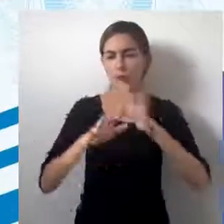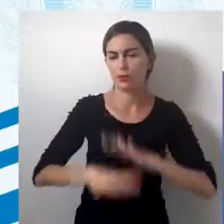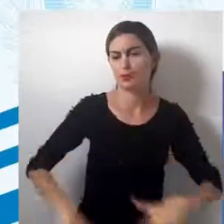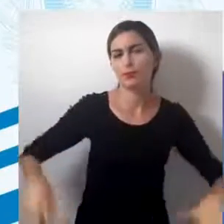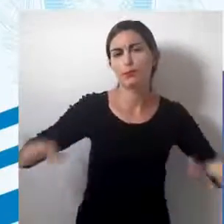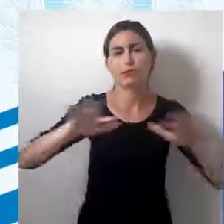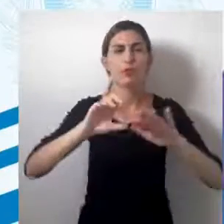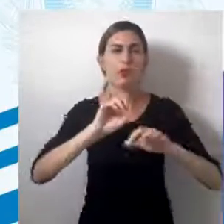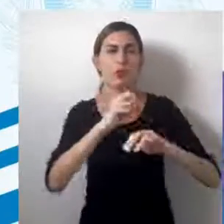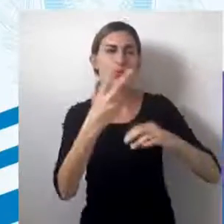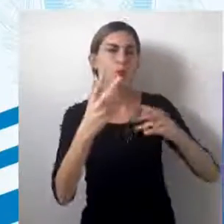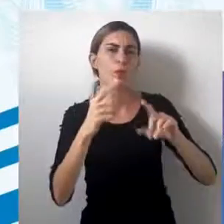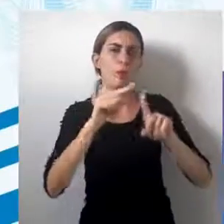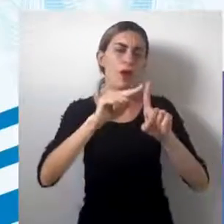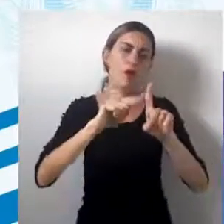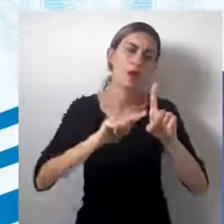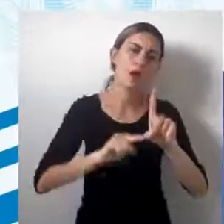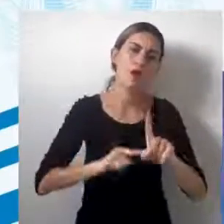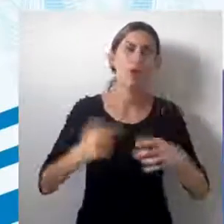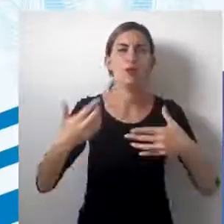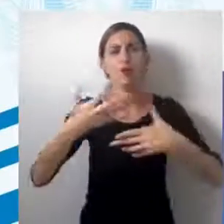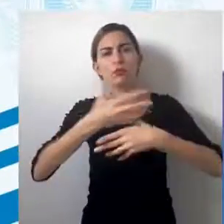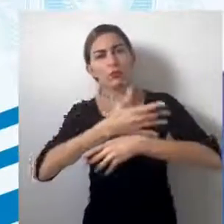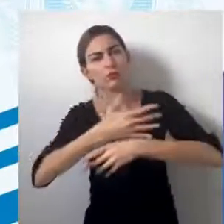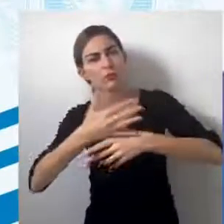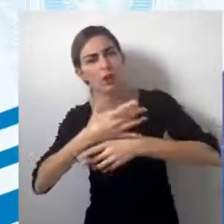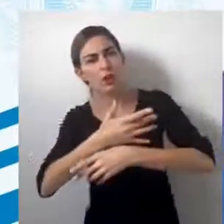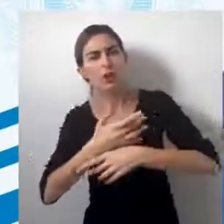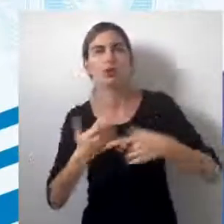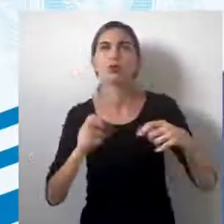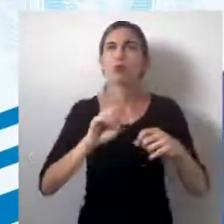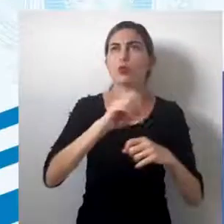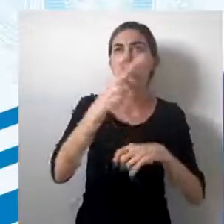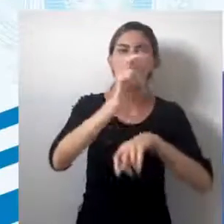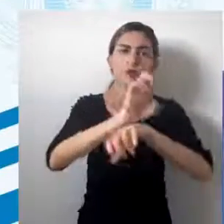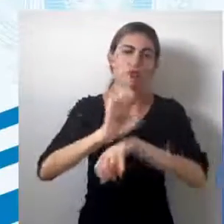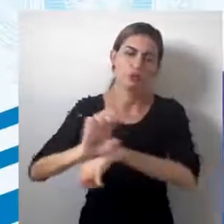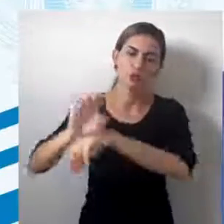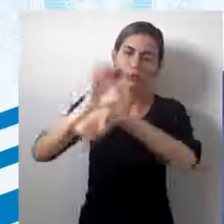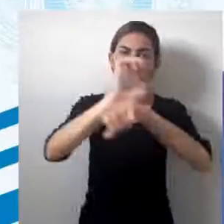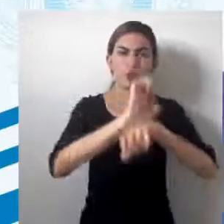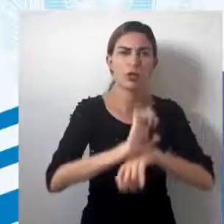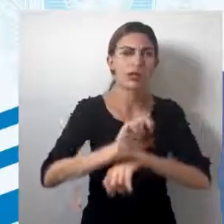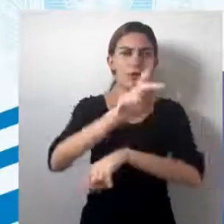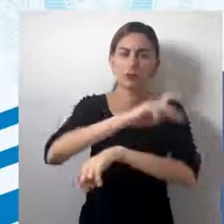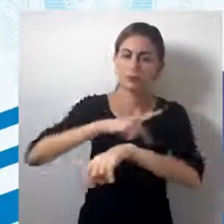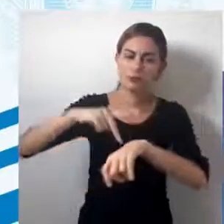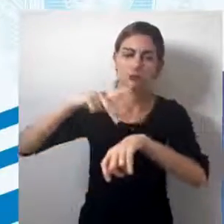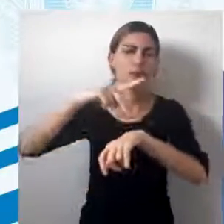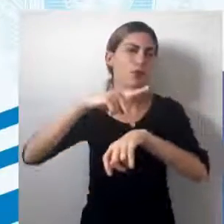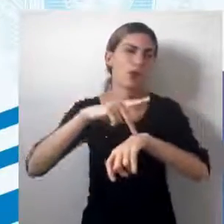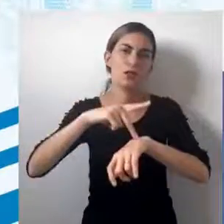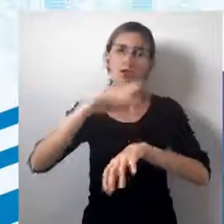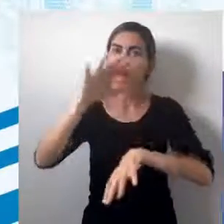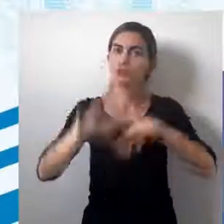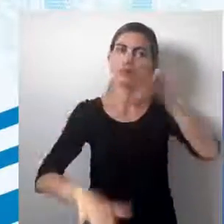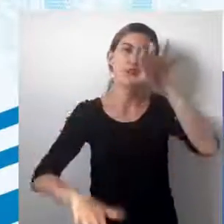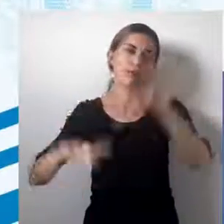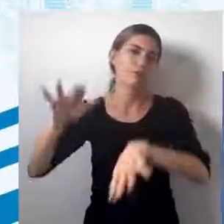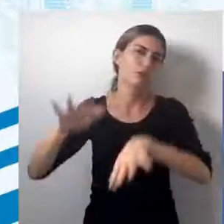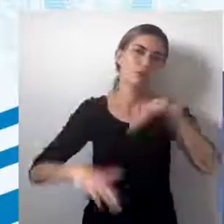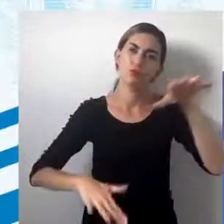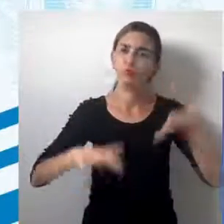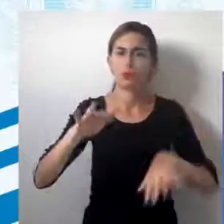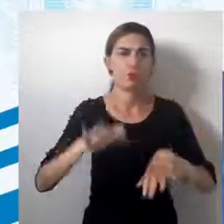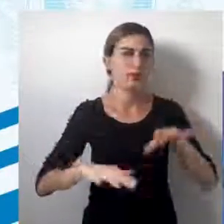esse espaço, ou o espaço de um bairro, ou o espaço de uma cidade, ou o espaço do Estado, ou o espaço do país. Vai variar